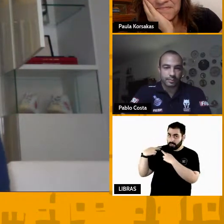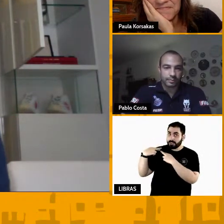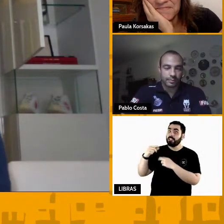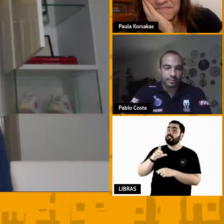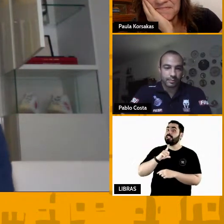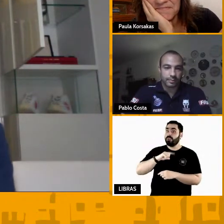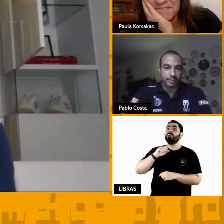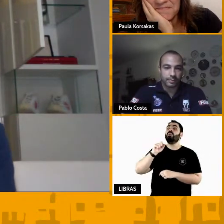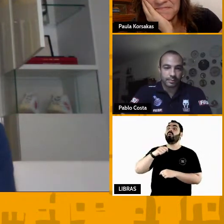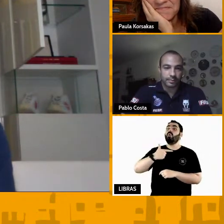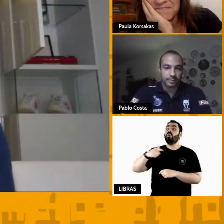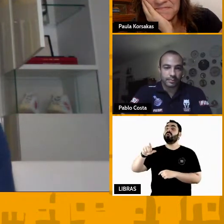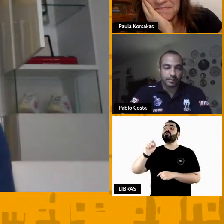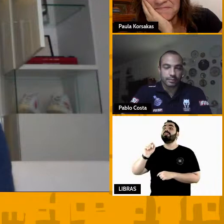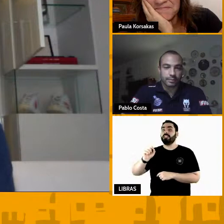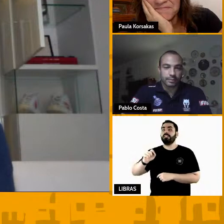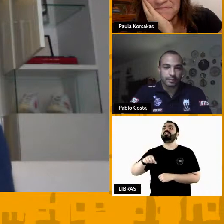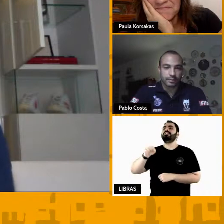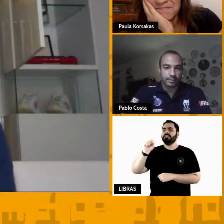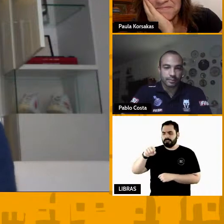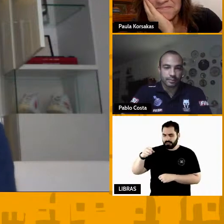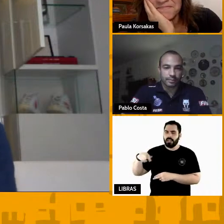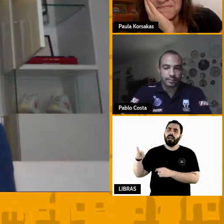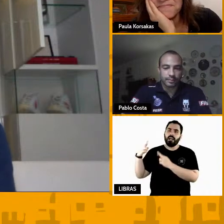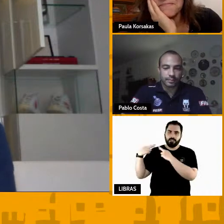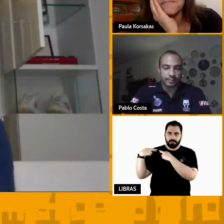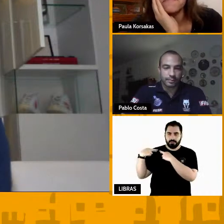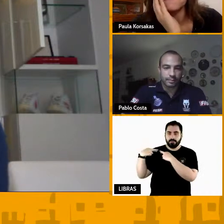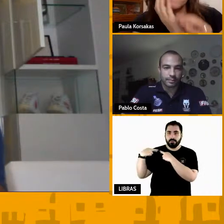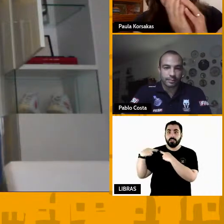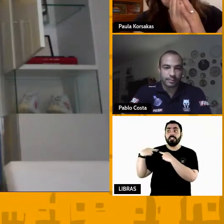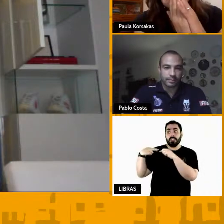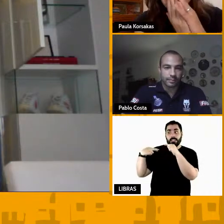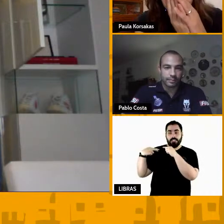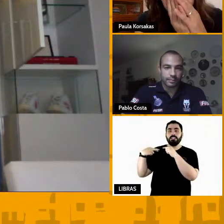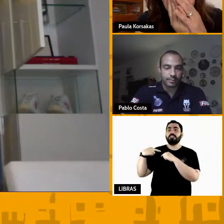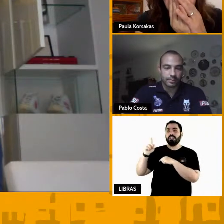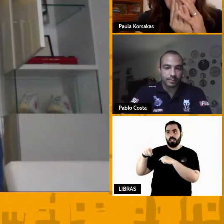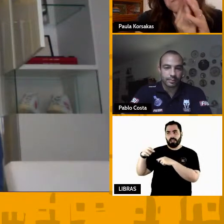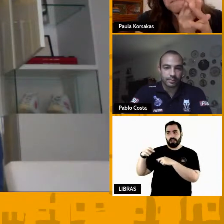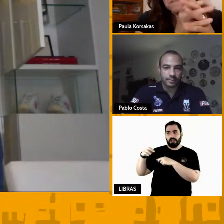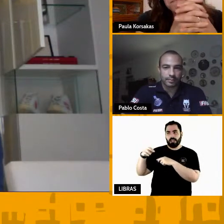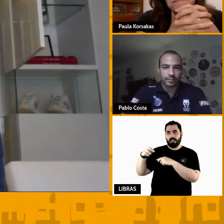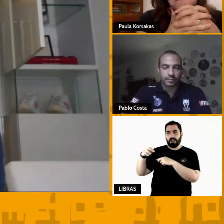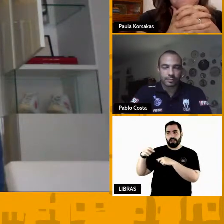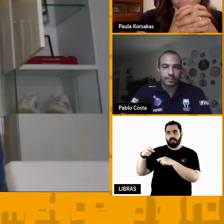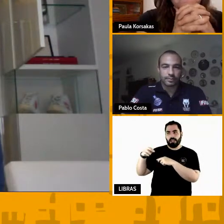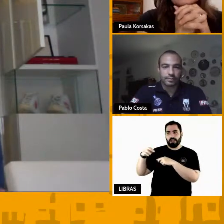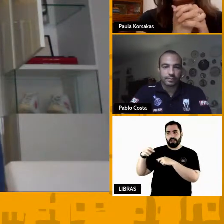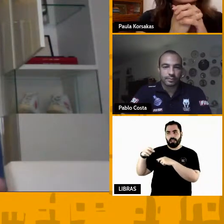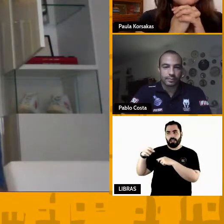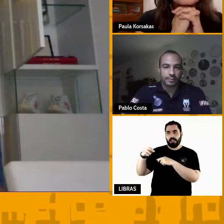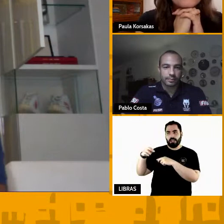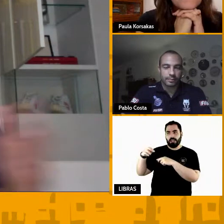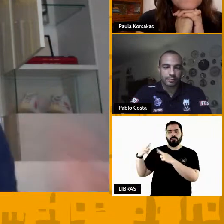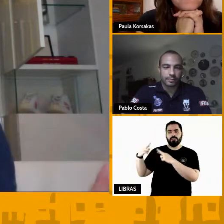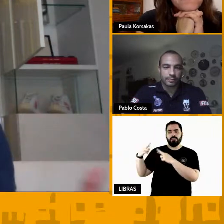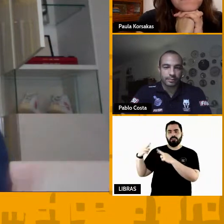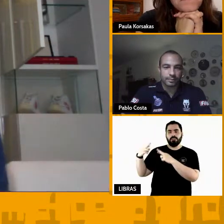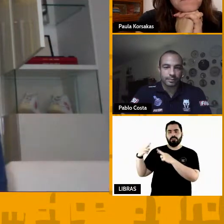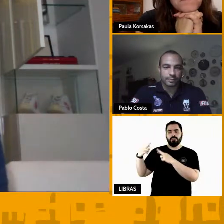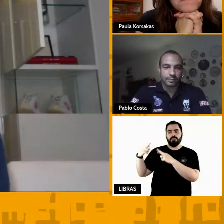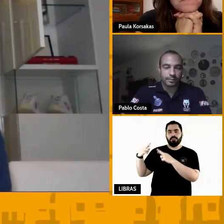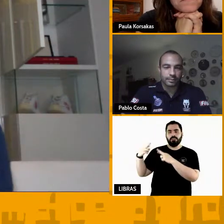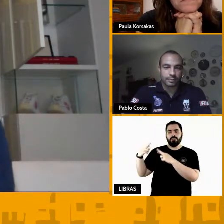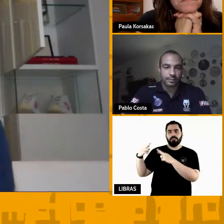responsável você vai valorizar elogiar e o erro faz parte também outro dia a gente foi